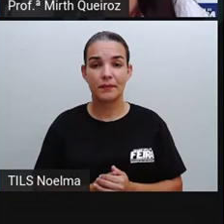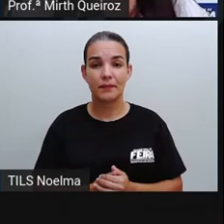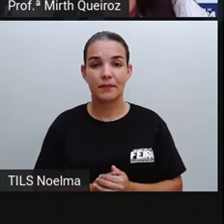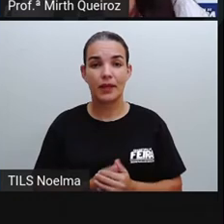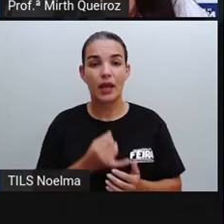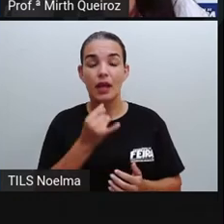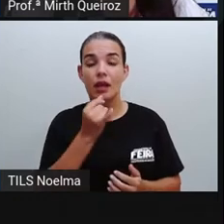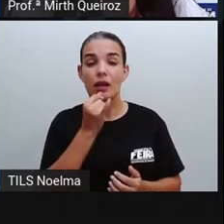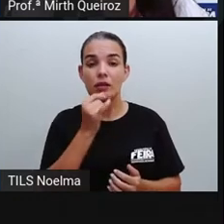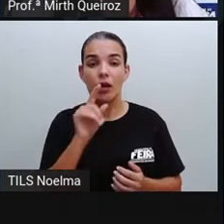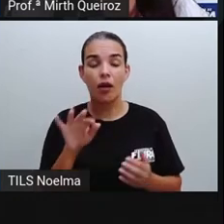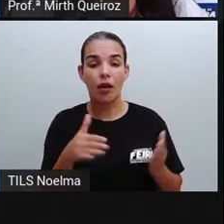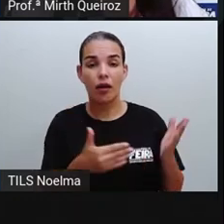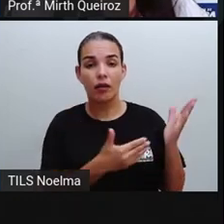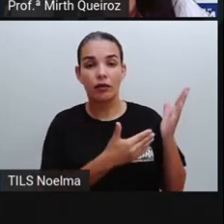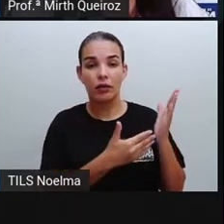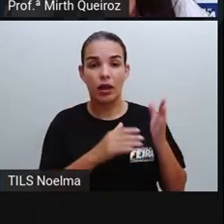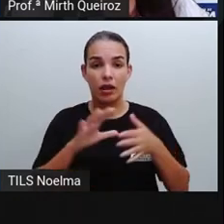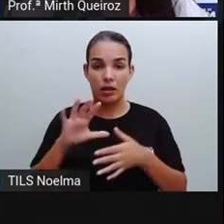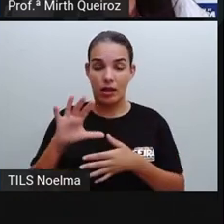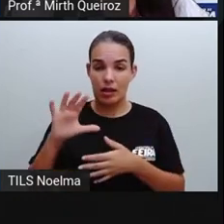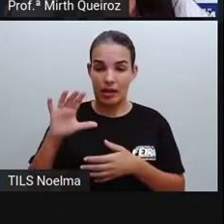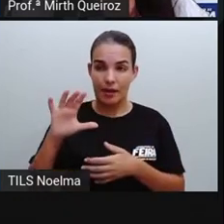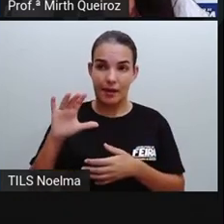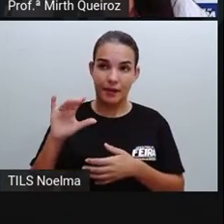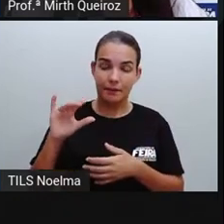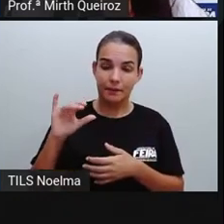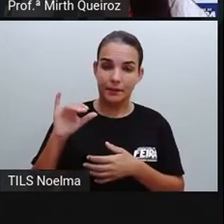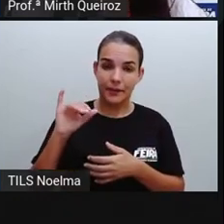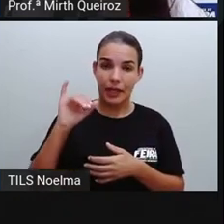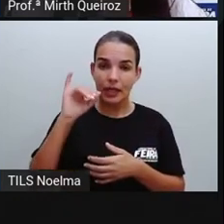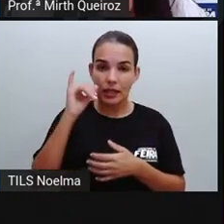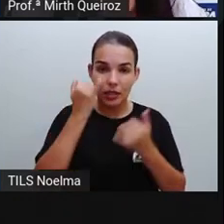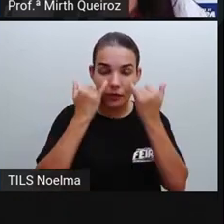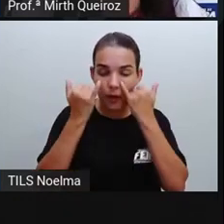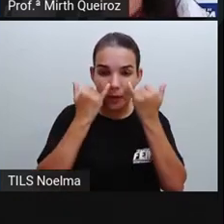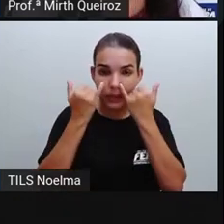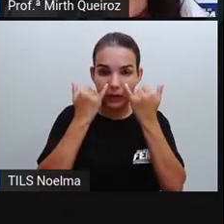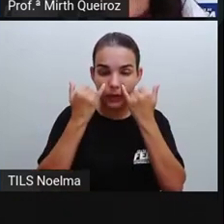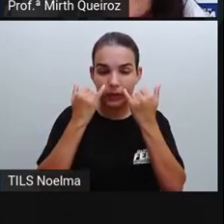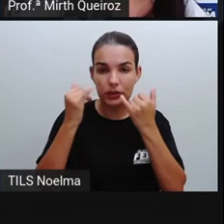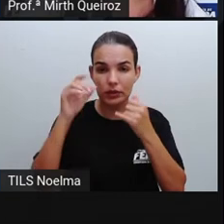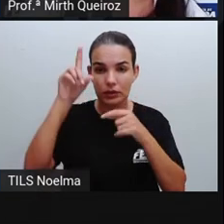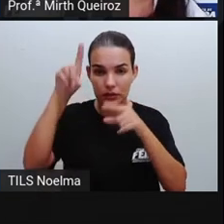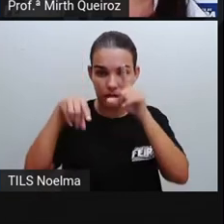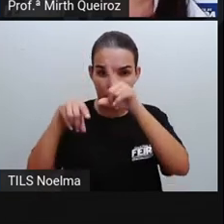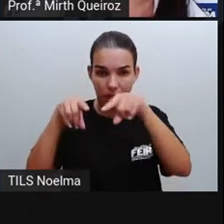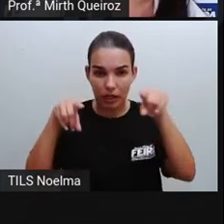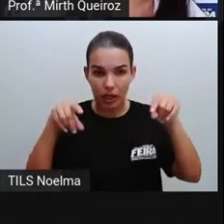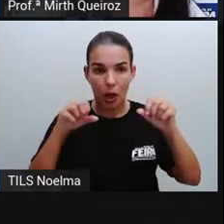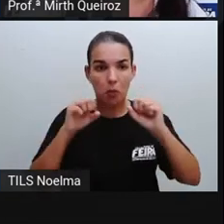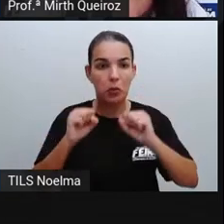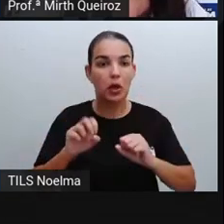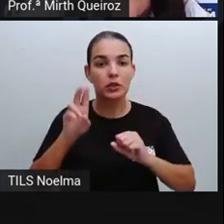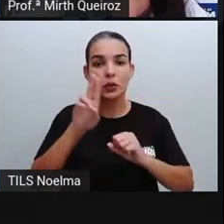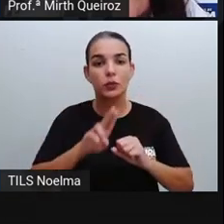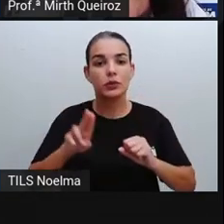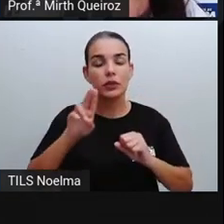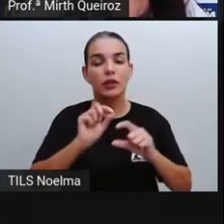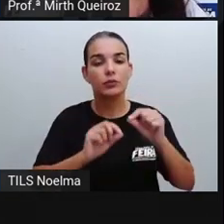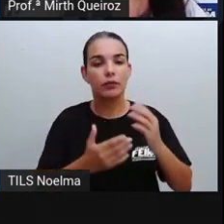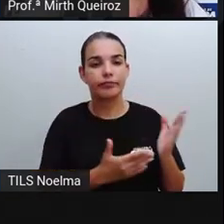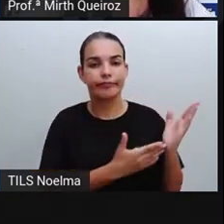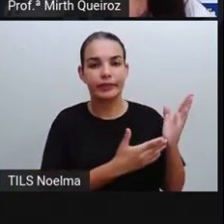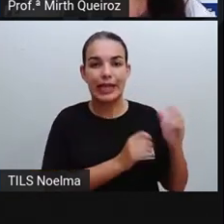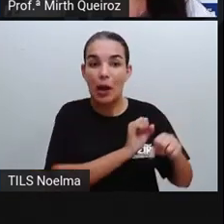Os infográficos, então, eles podem ser construídos em diferentes formatos. Nós temos os infográficos estáticos, são aqueles